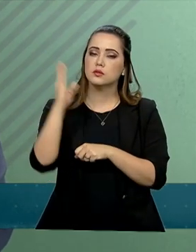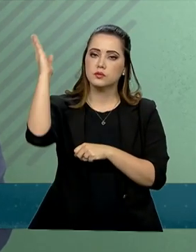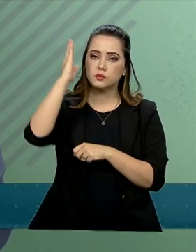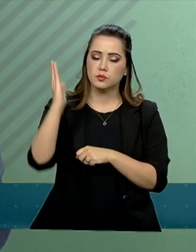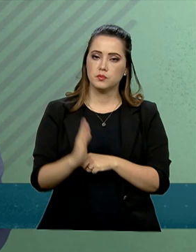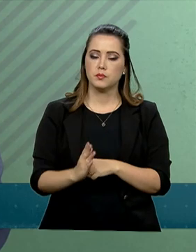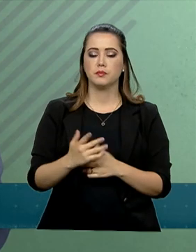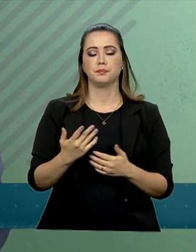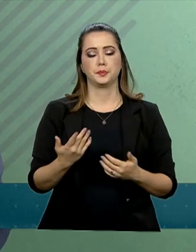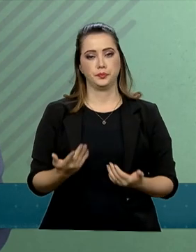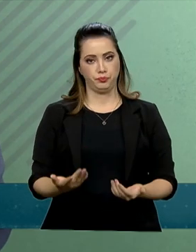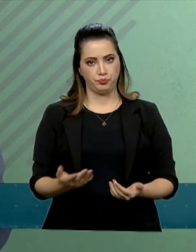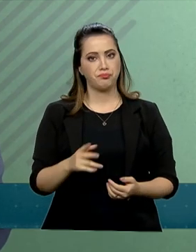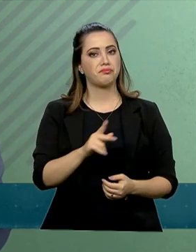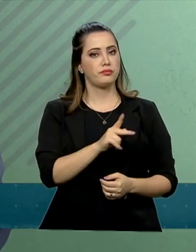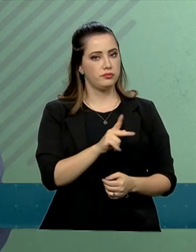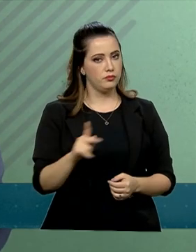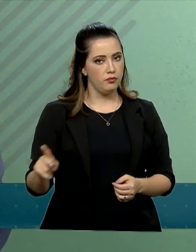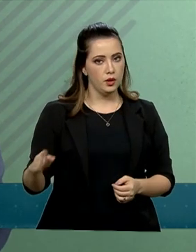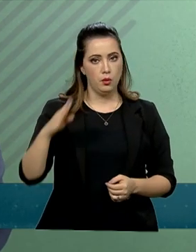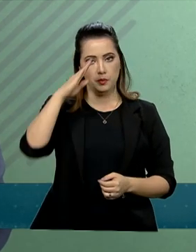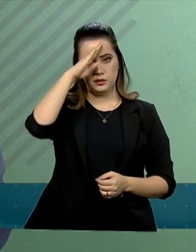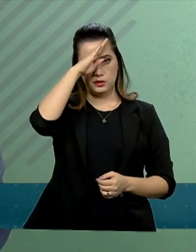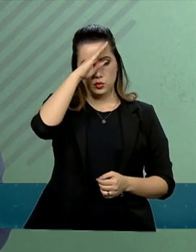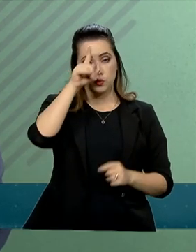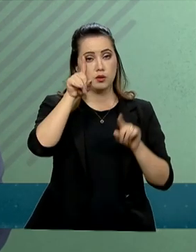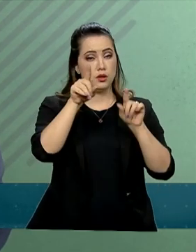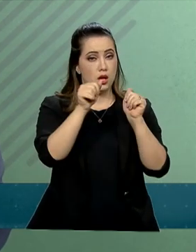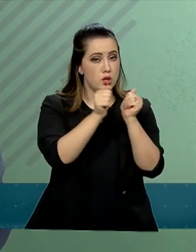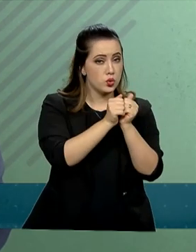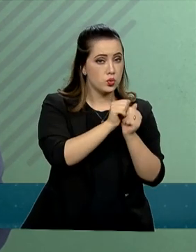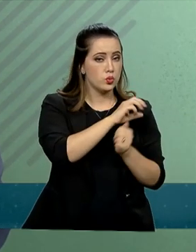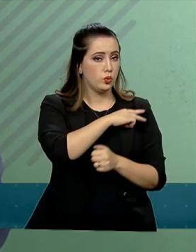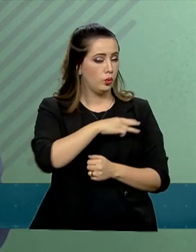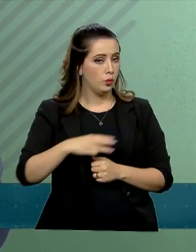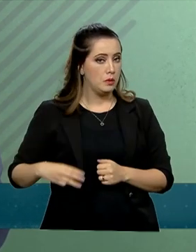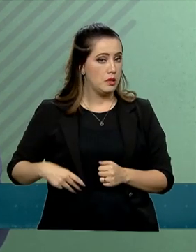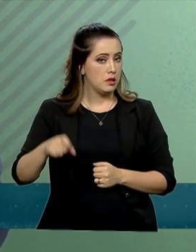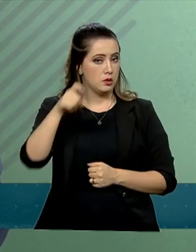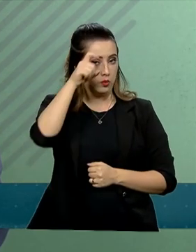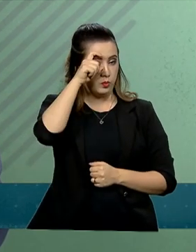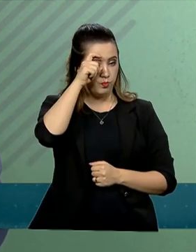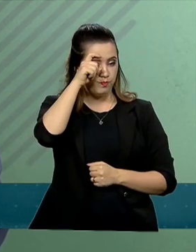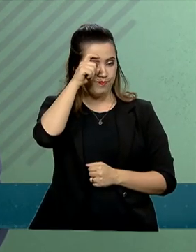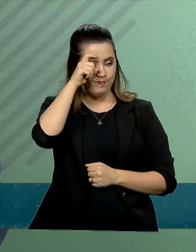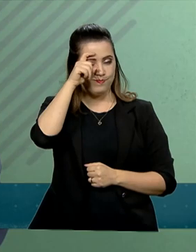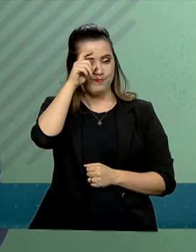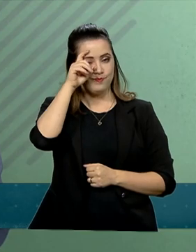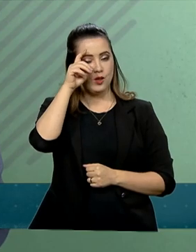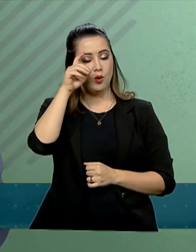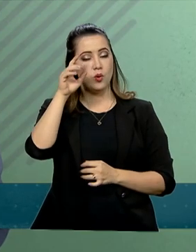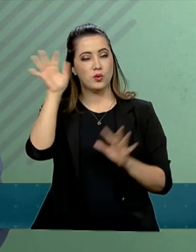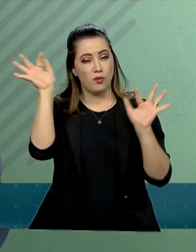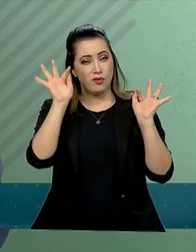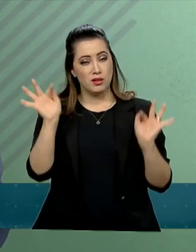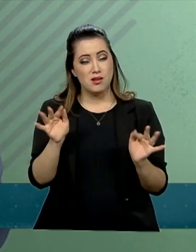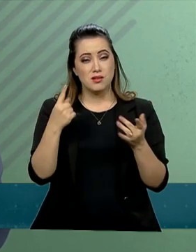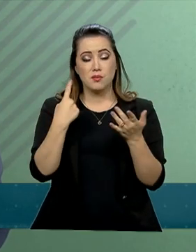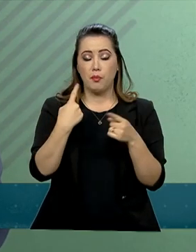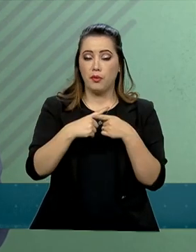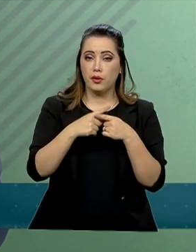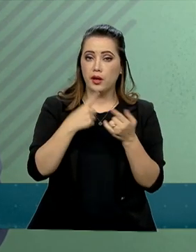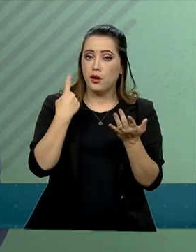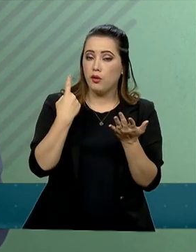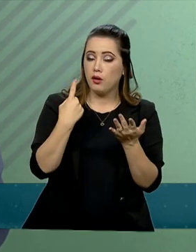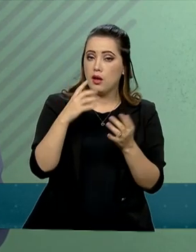O presidente e o ministro Moro comemoraram que a CCJ do Senado aprovou o